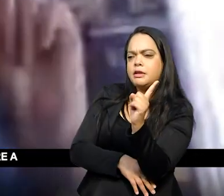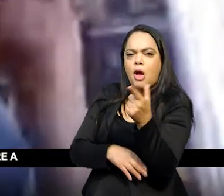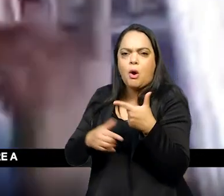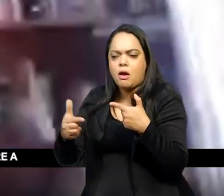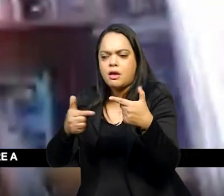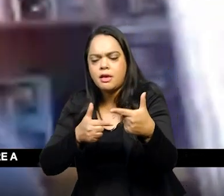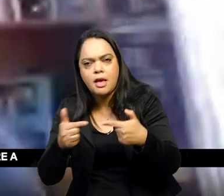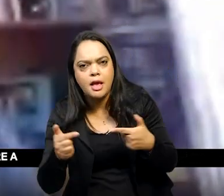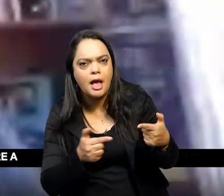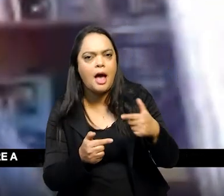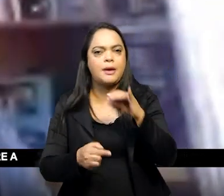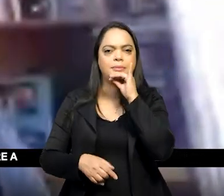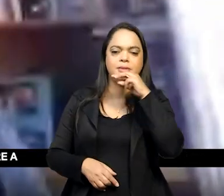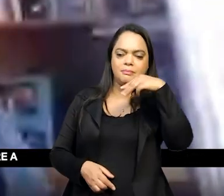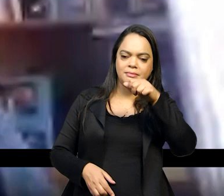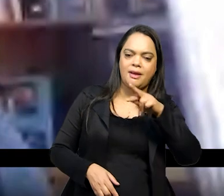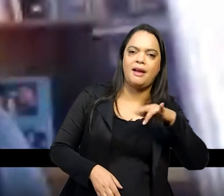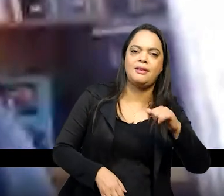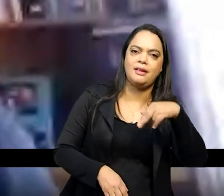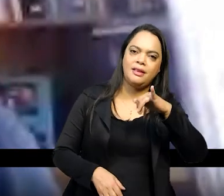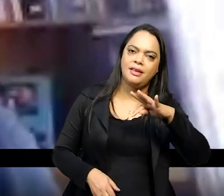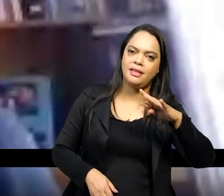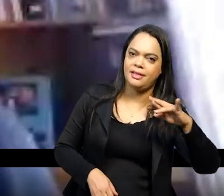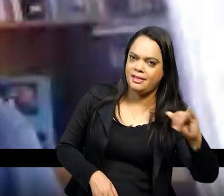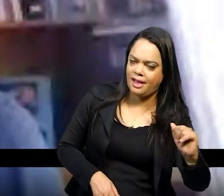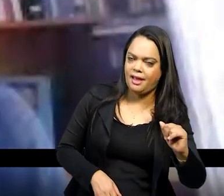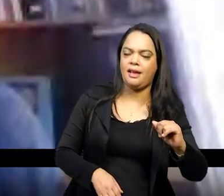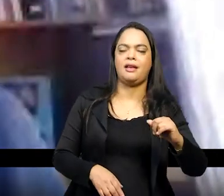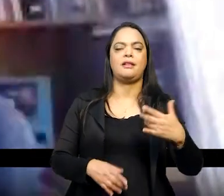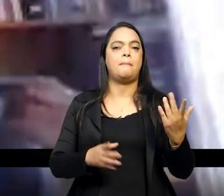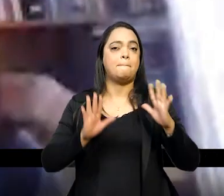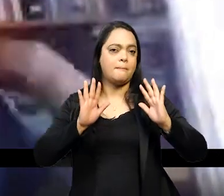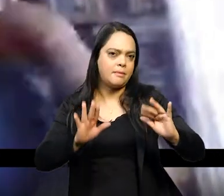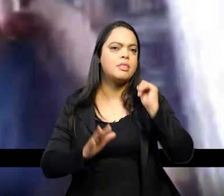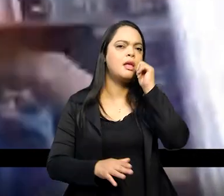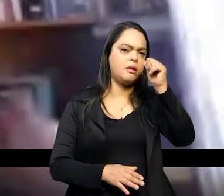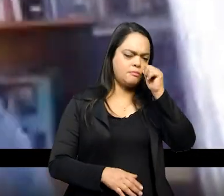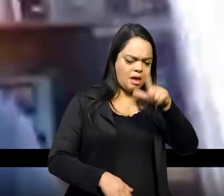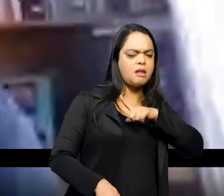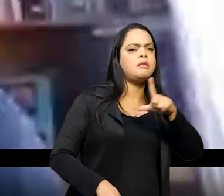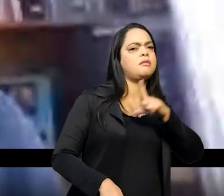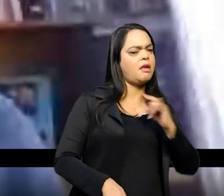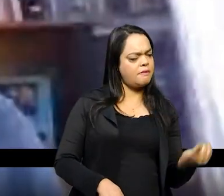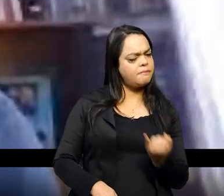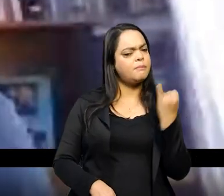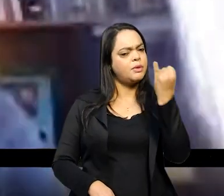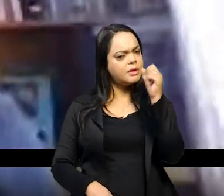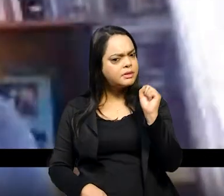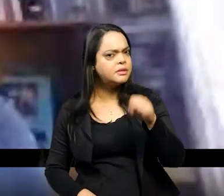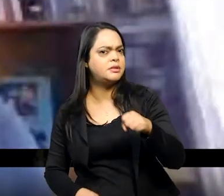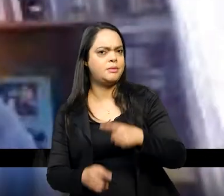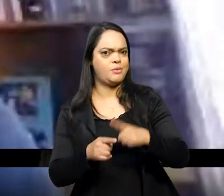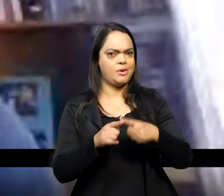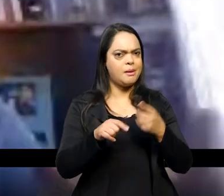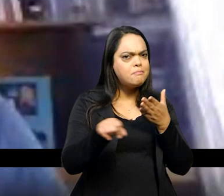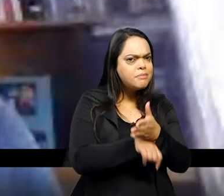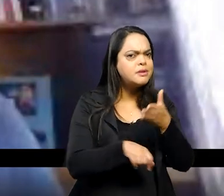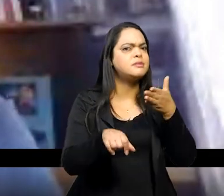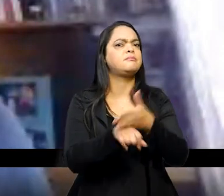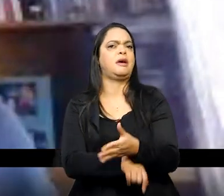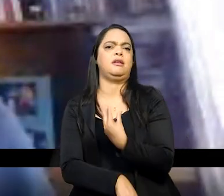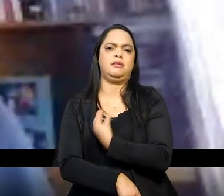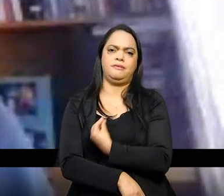a representação criada sobre a Maria Quitéria mas elas tiveram importância na sociedade elas estavam ali estavam